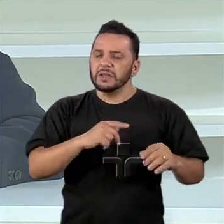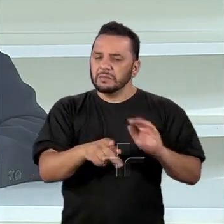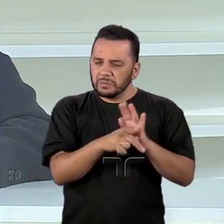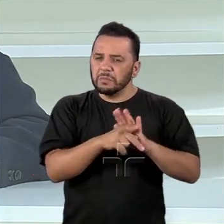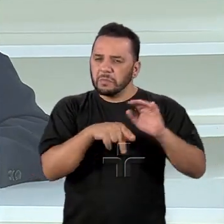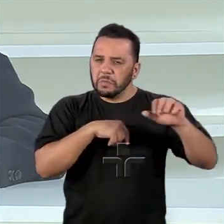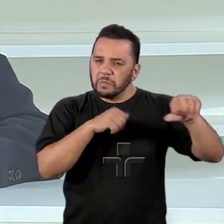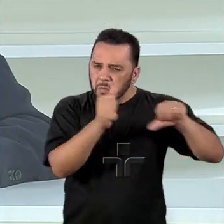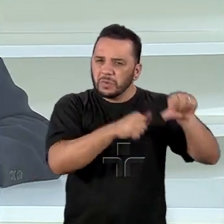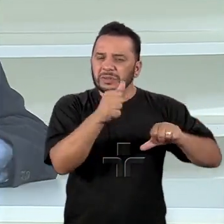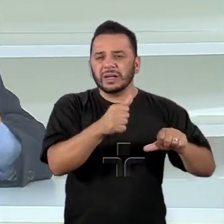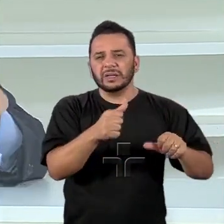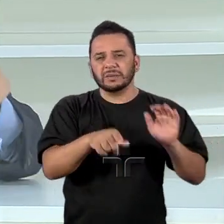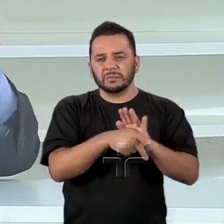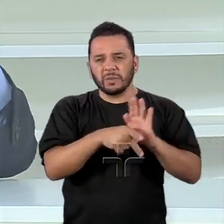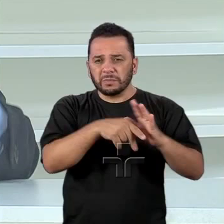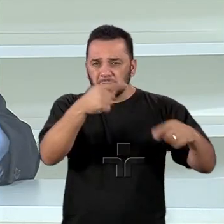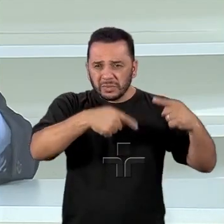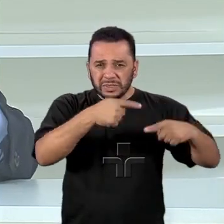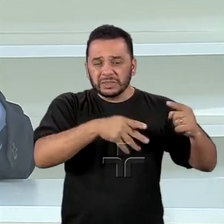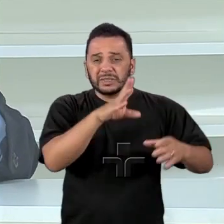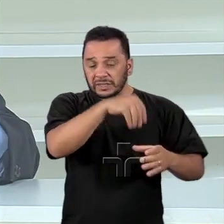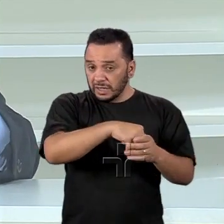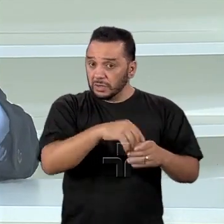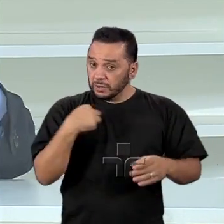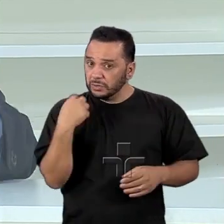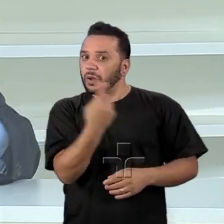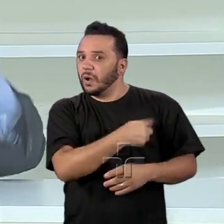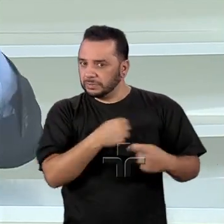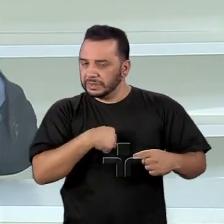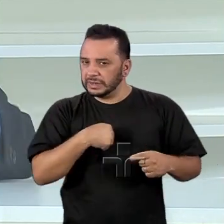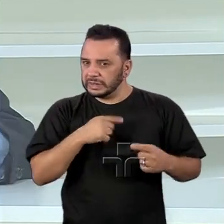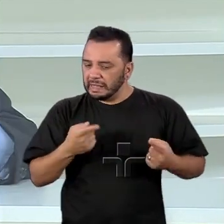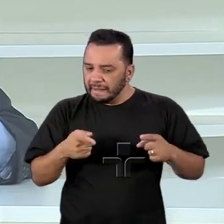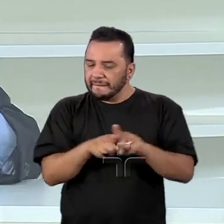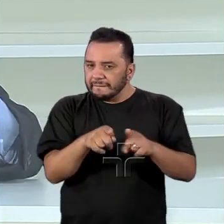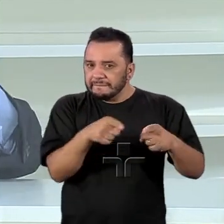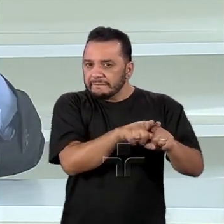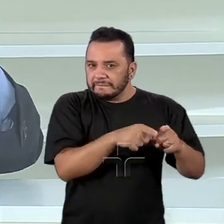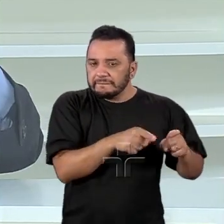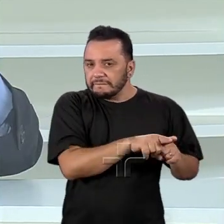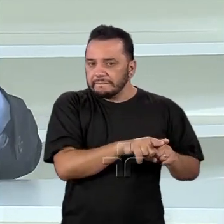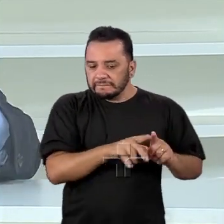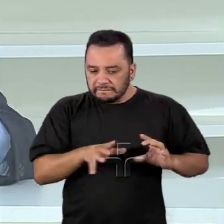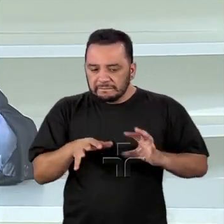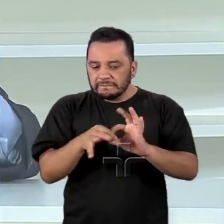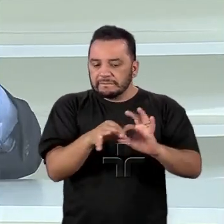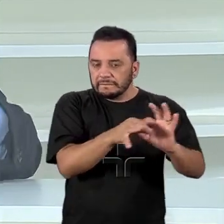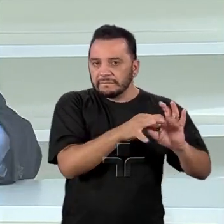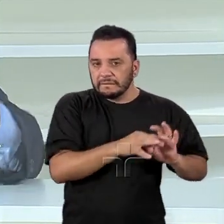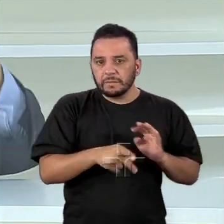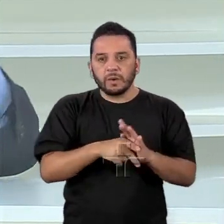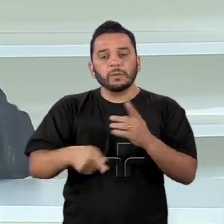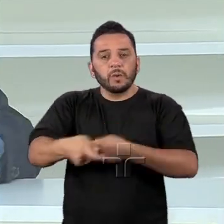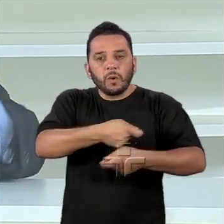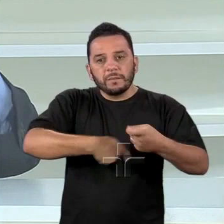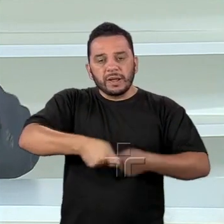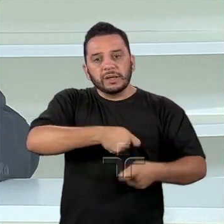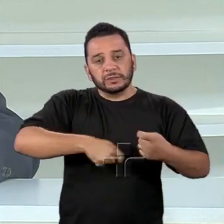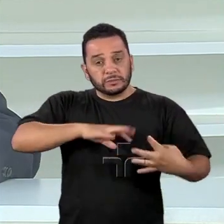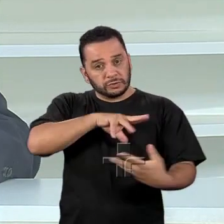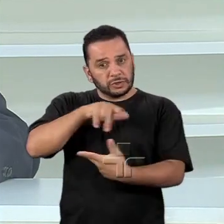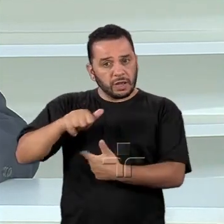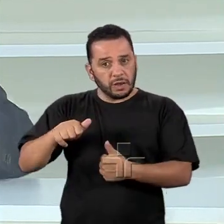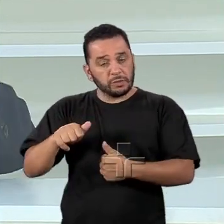política externa. Porque ou a gente se integra direito nos fluxos dinâmicos do comércio internacional e da economia